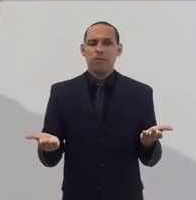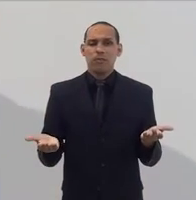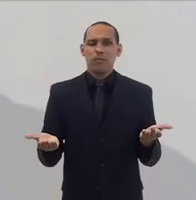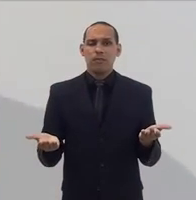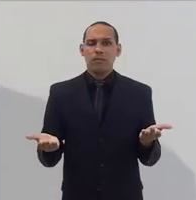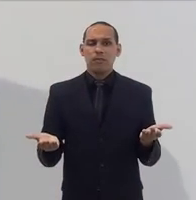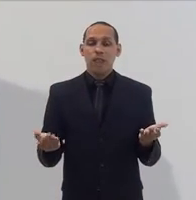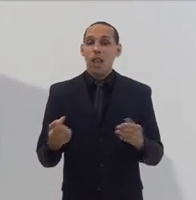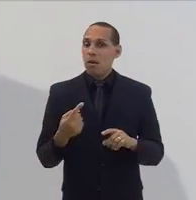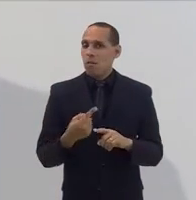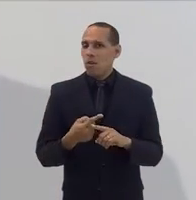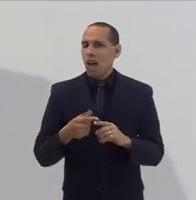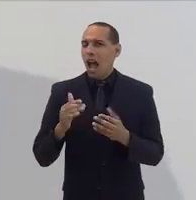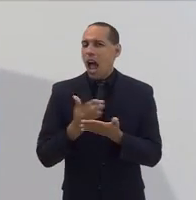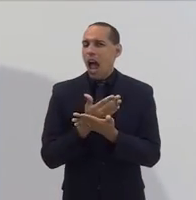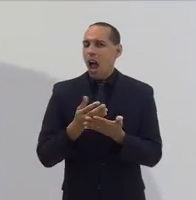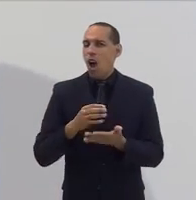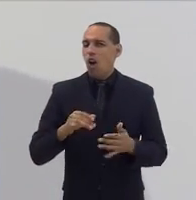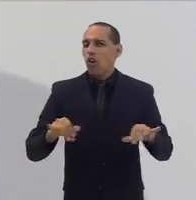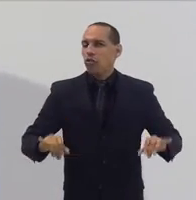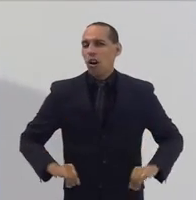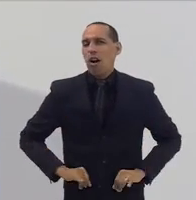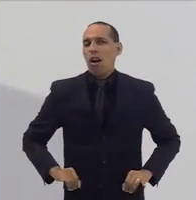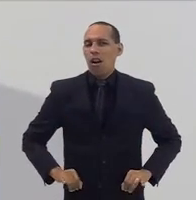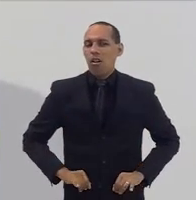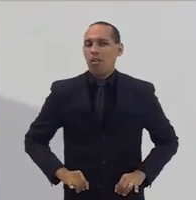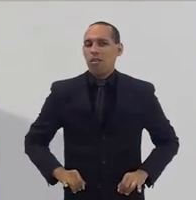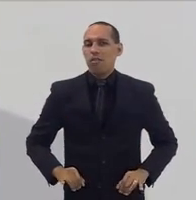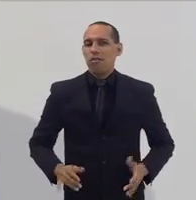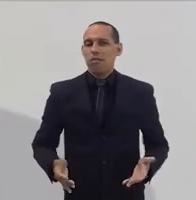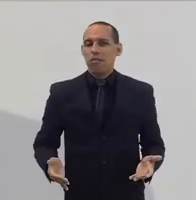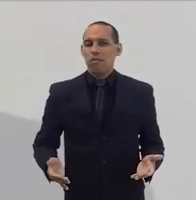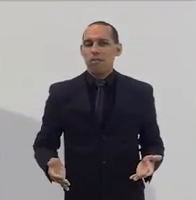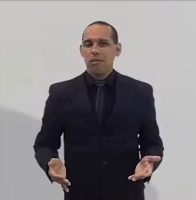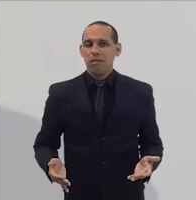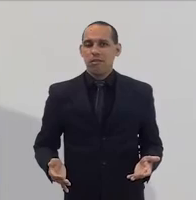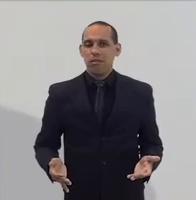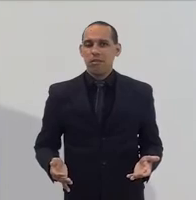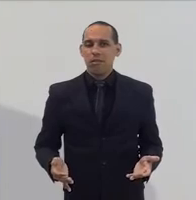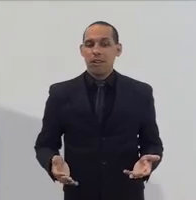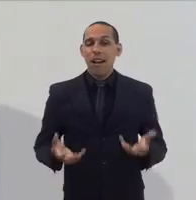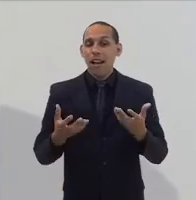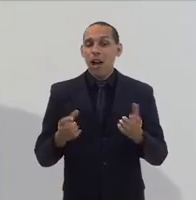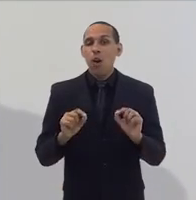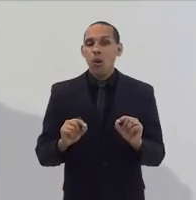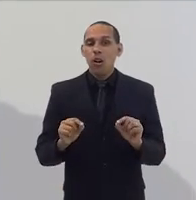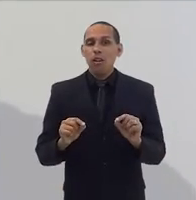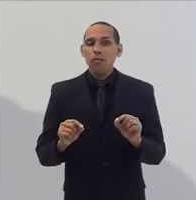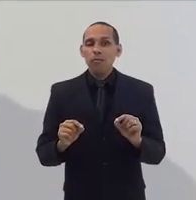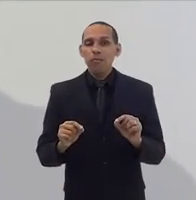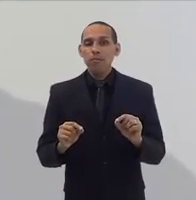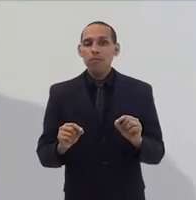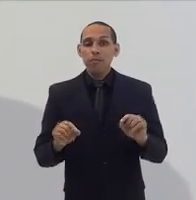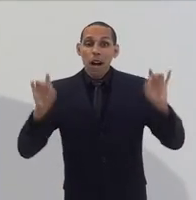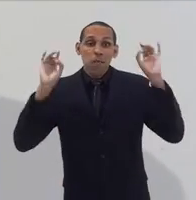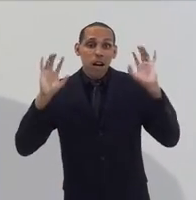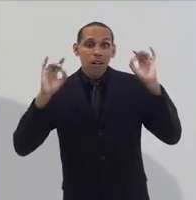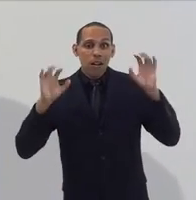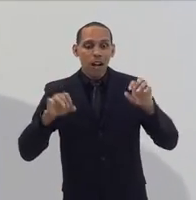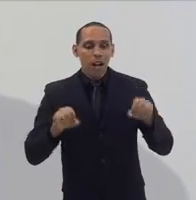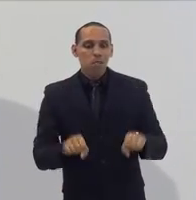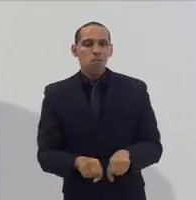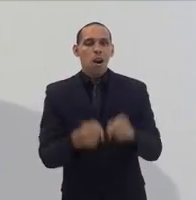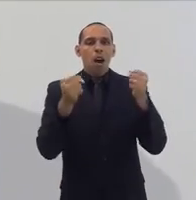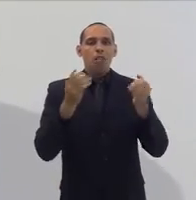por que uma pauta que sofre resistência? Porque ela toca nessa ferida. Ela quer quebrar esses privilégios.